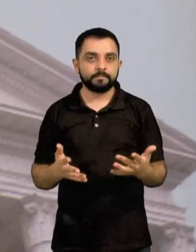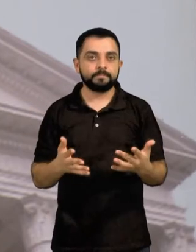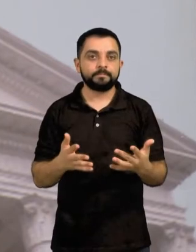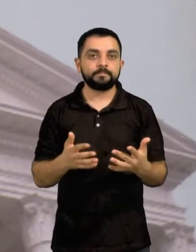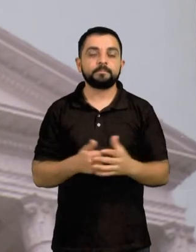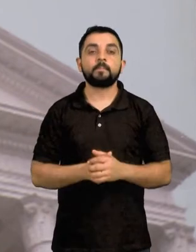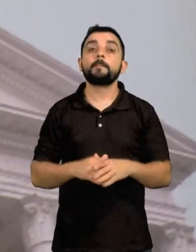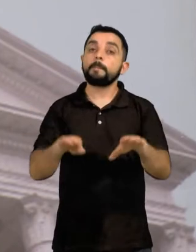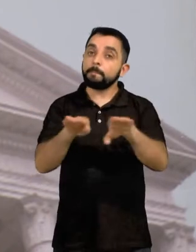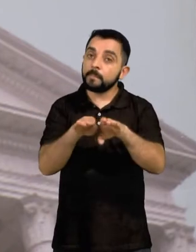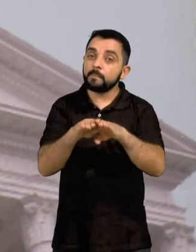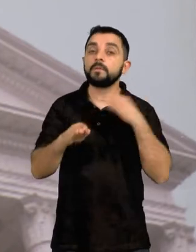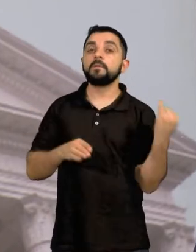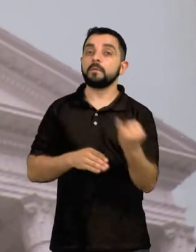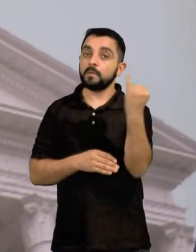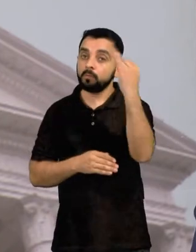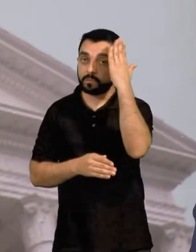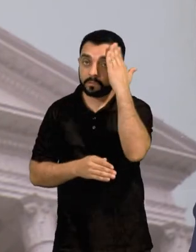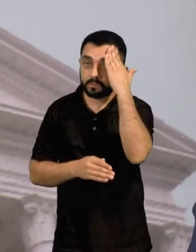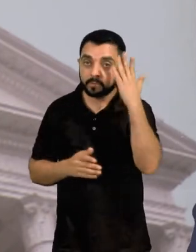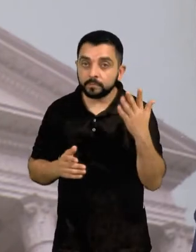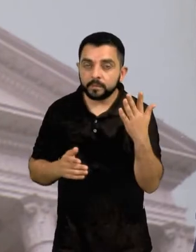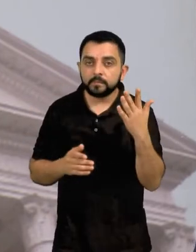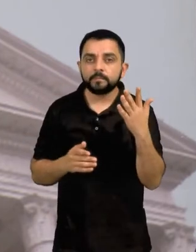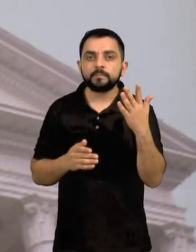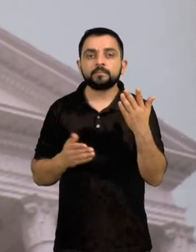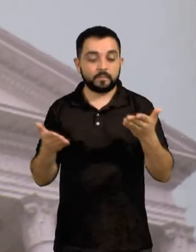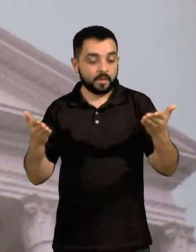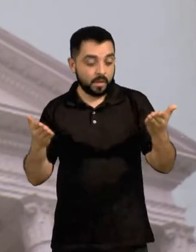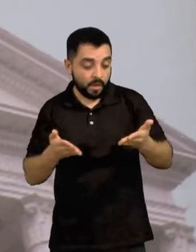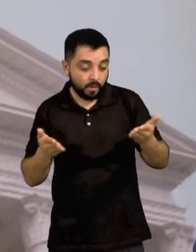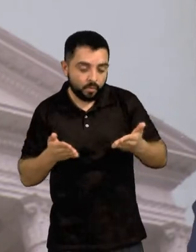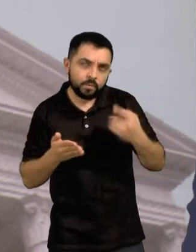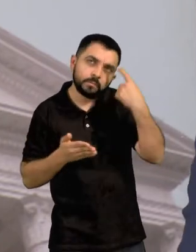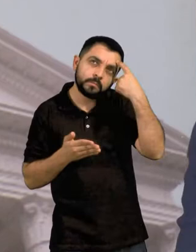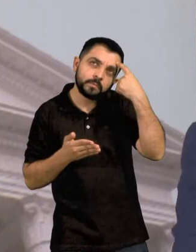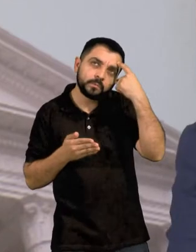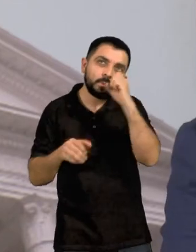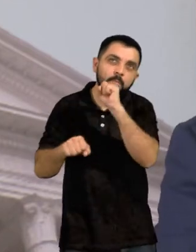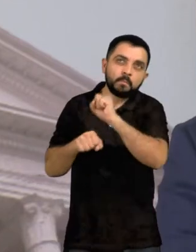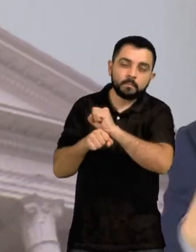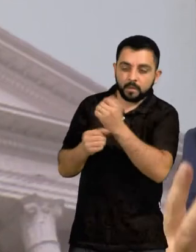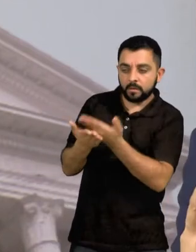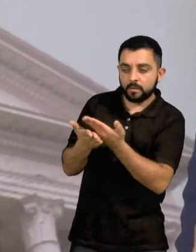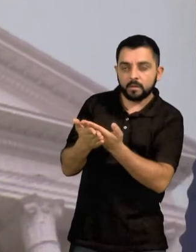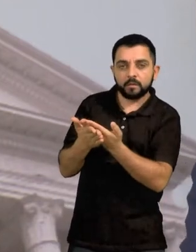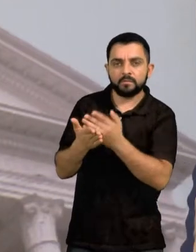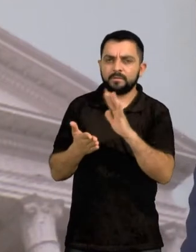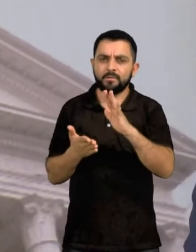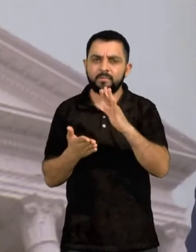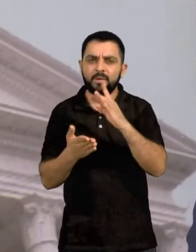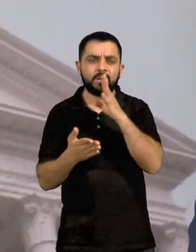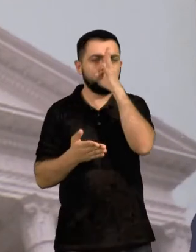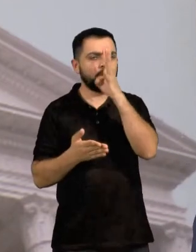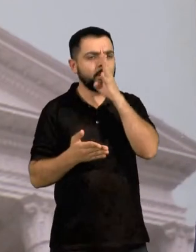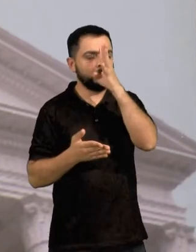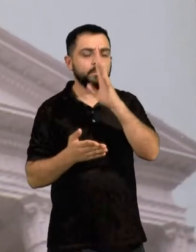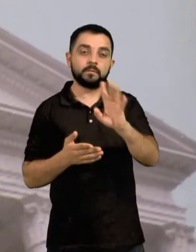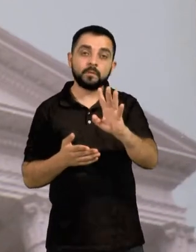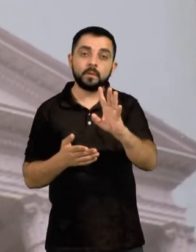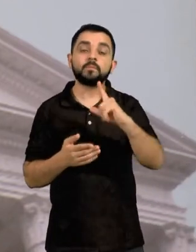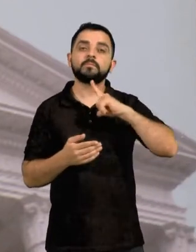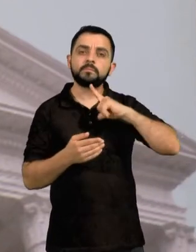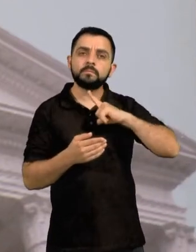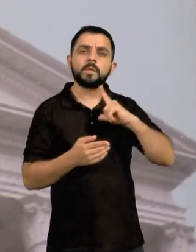E é importante ressaltar isso, que essas ações que estão sendo tomadas não são produto de vontade ou de impulso de quem quer que seja, mas de